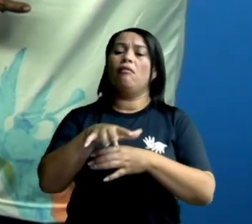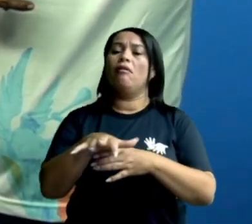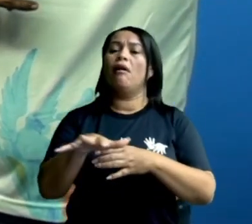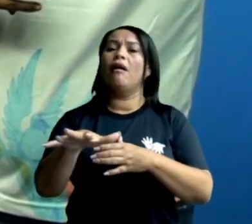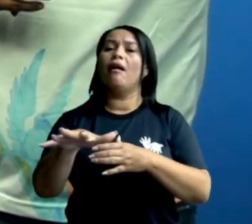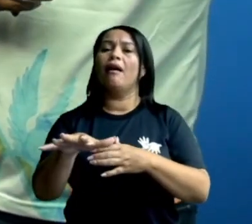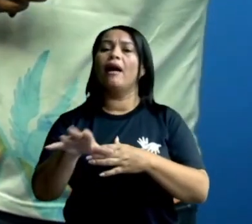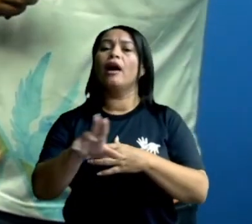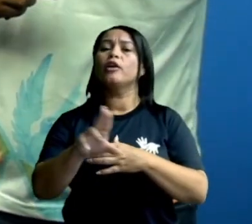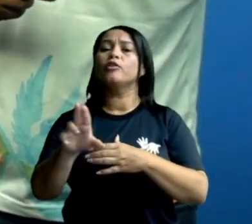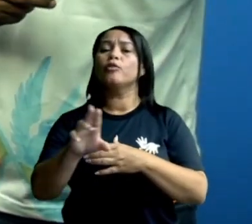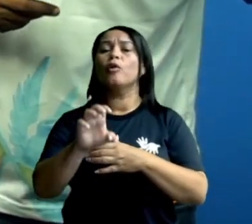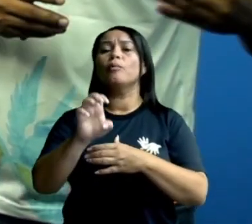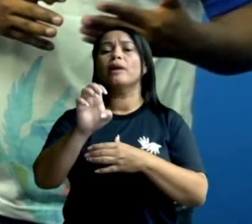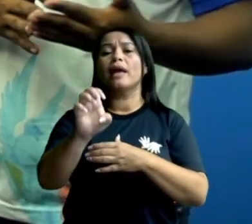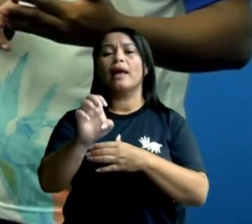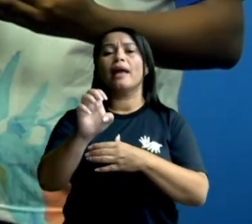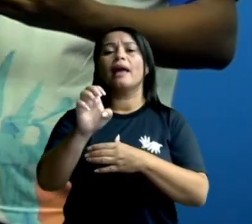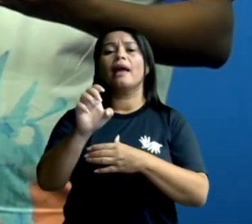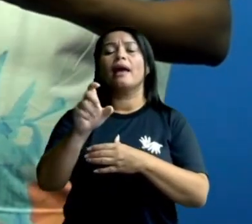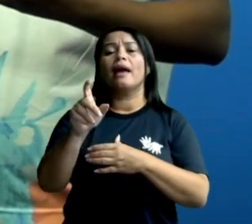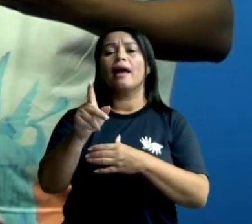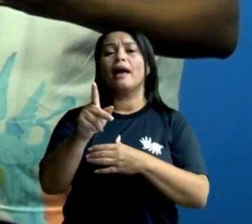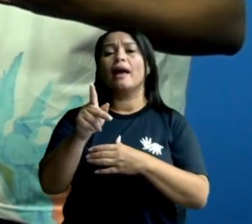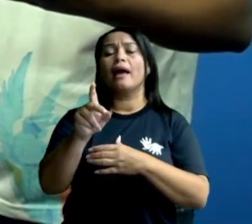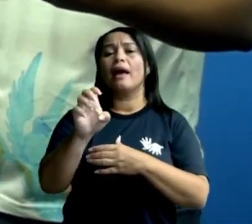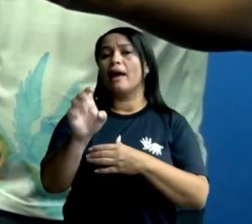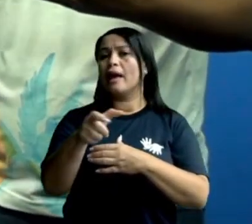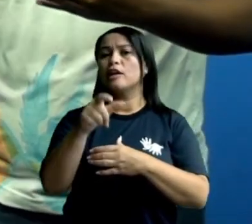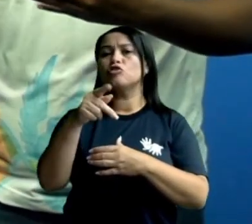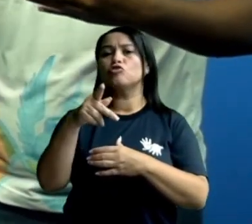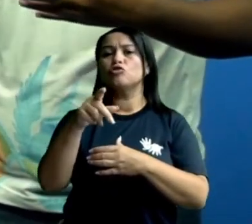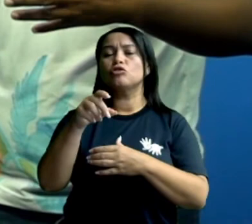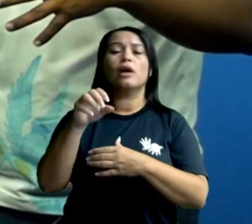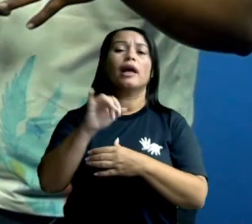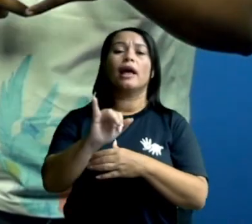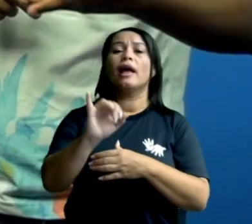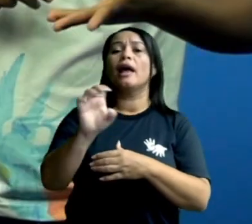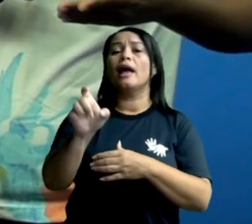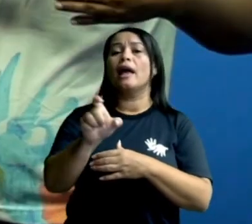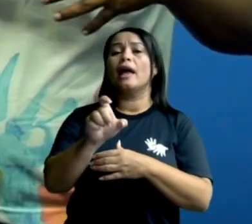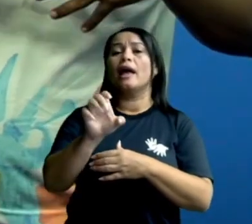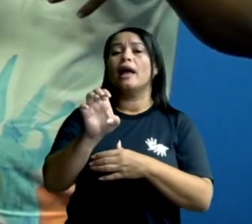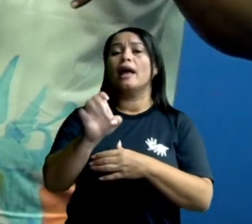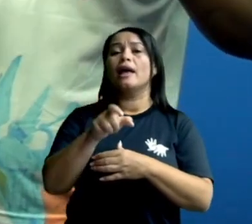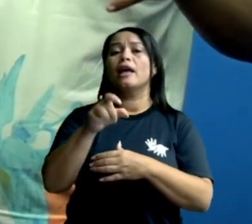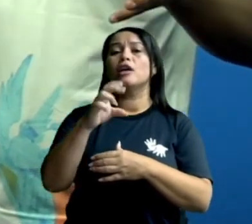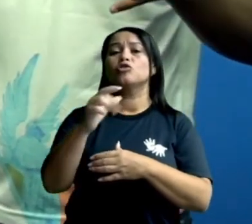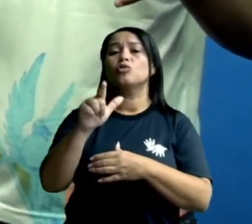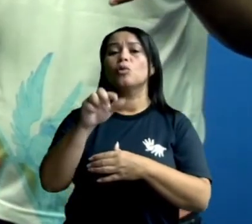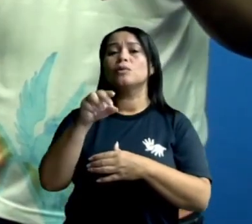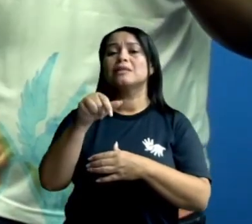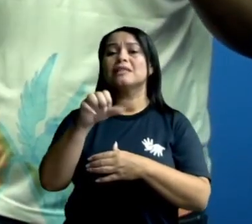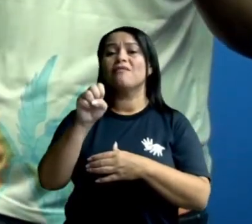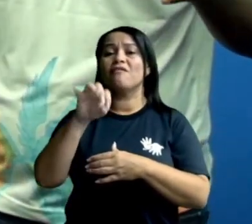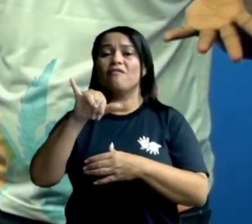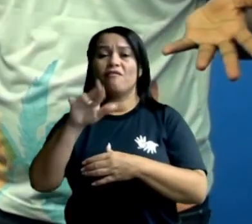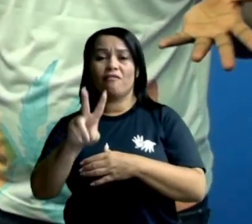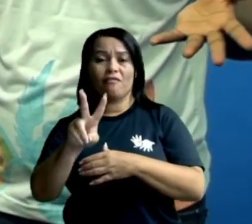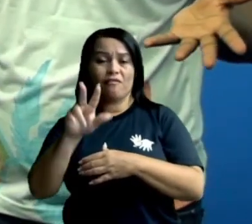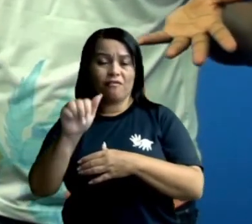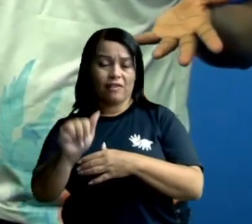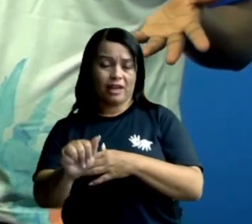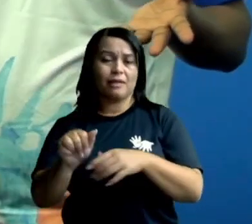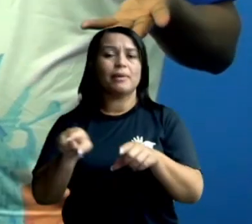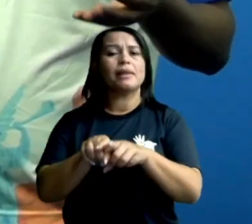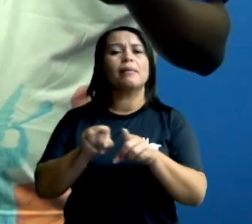rocha extrusiva. Se ficar mais internamente, uma rocha intrusiva, são diversos nomes que você não precisa se preocupar